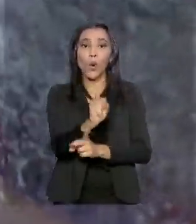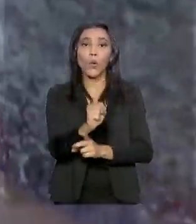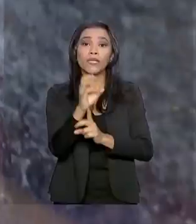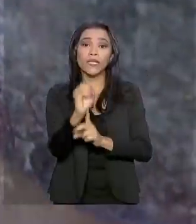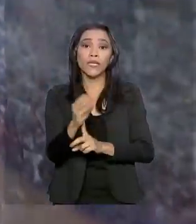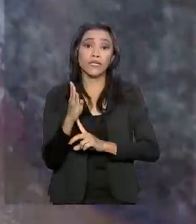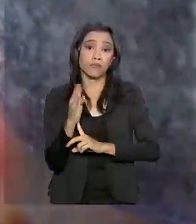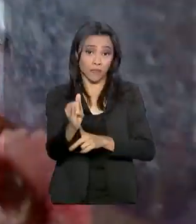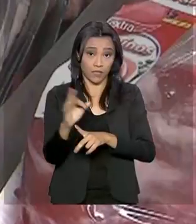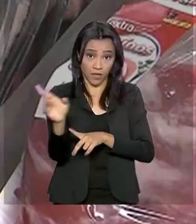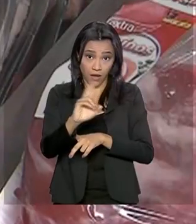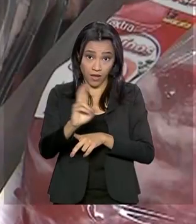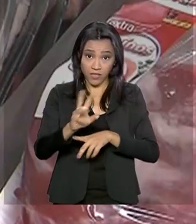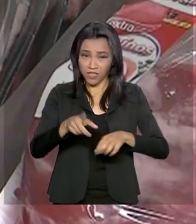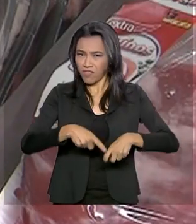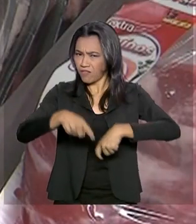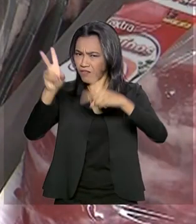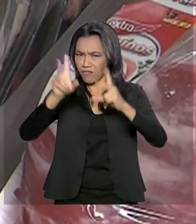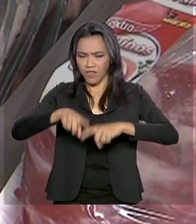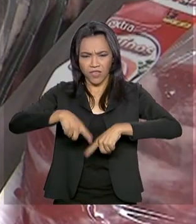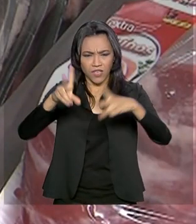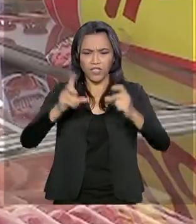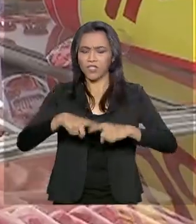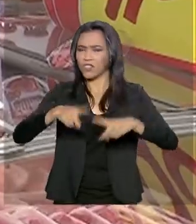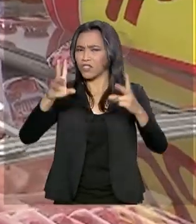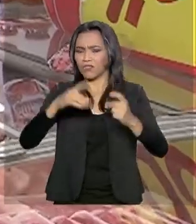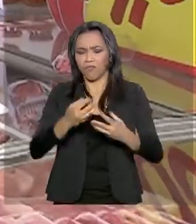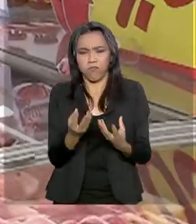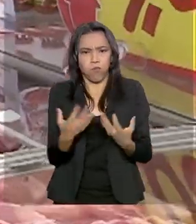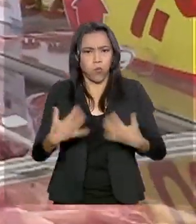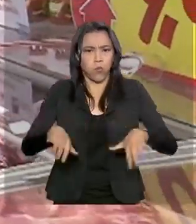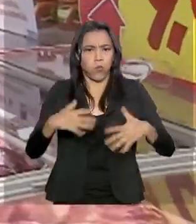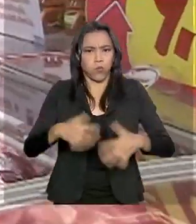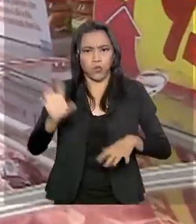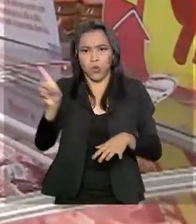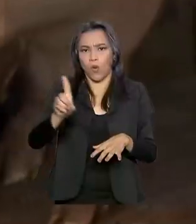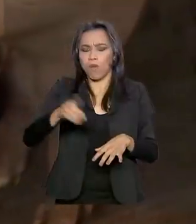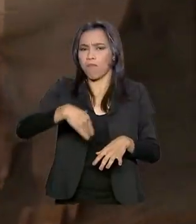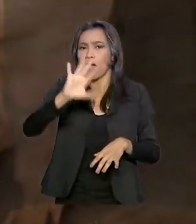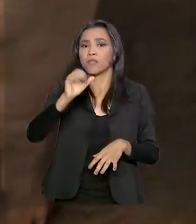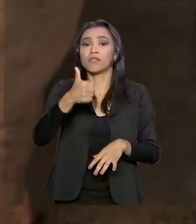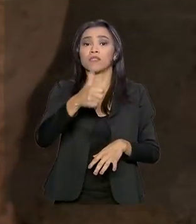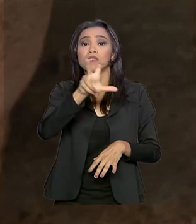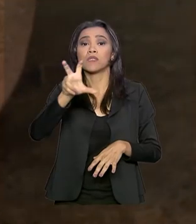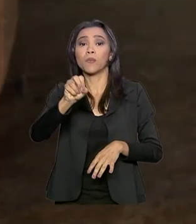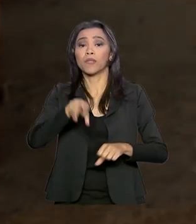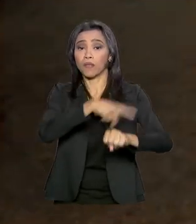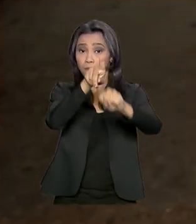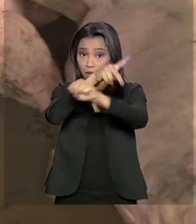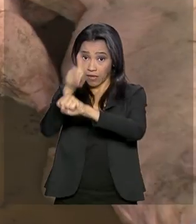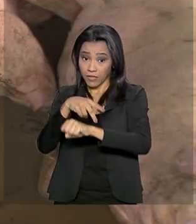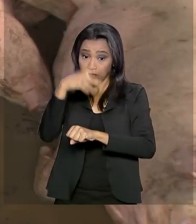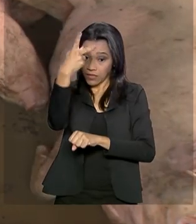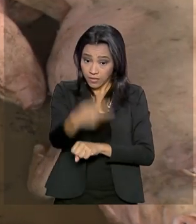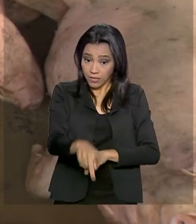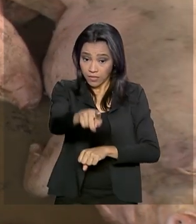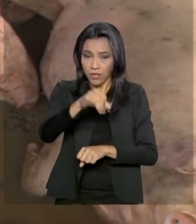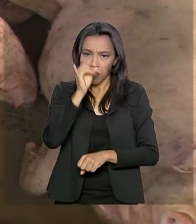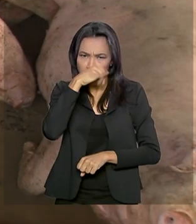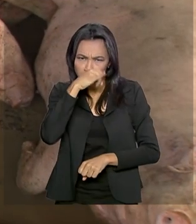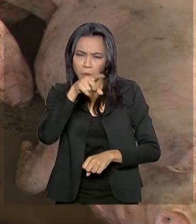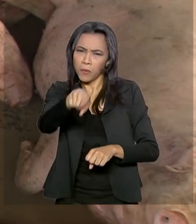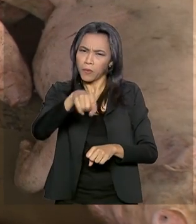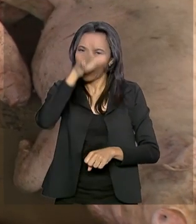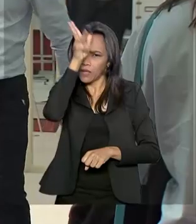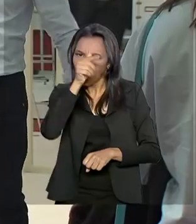reais e exporta 8 bilhões e meio de dólares para mais de 150 países. As aves e suínos brasileiros estão